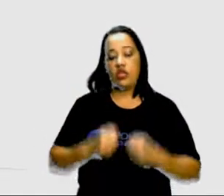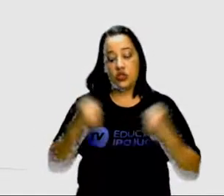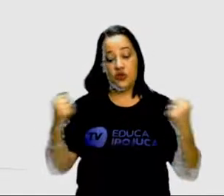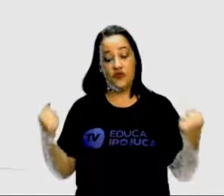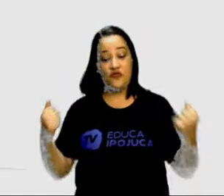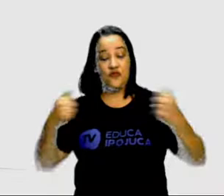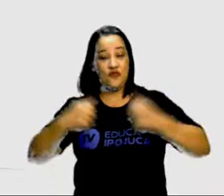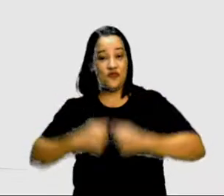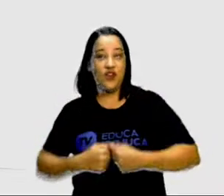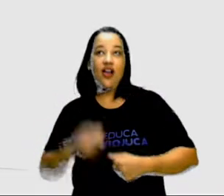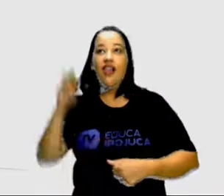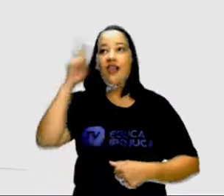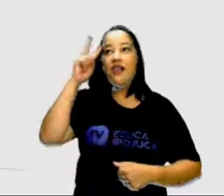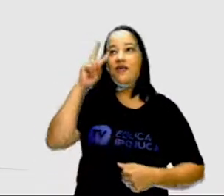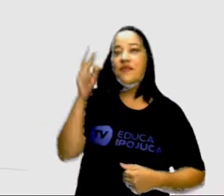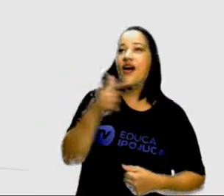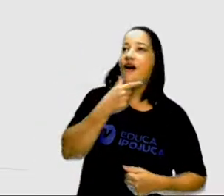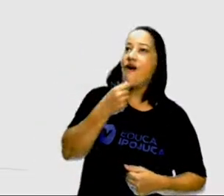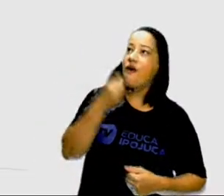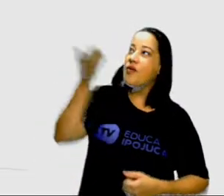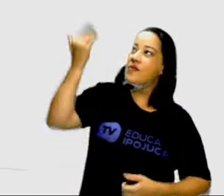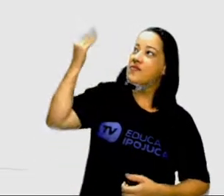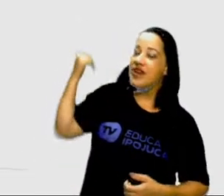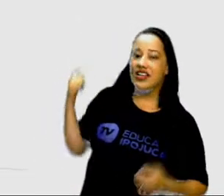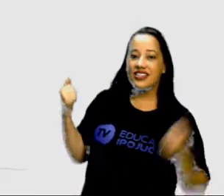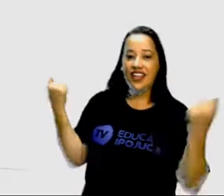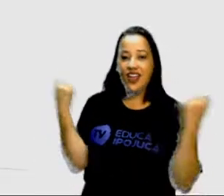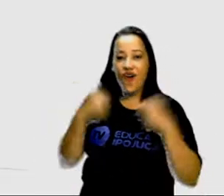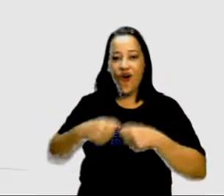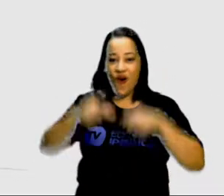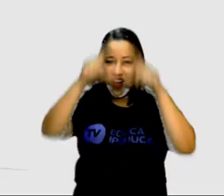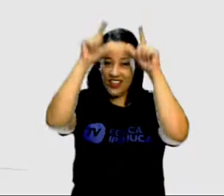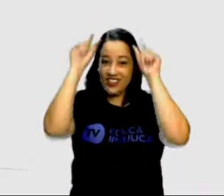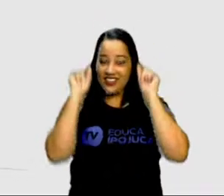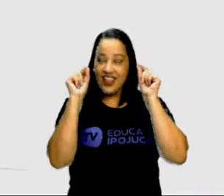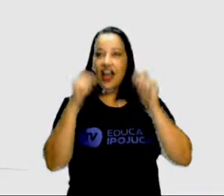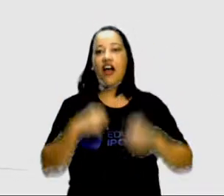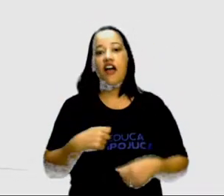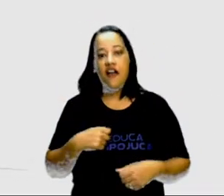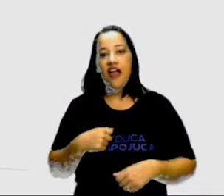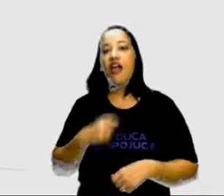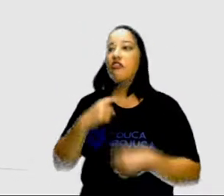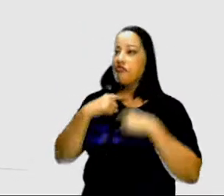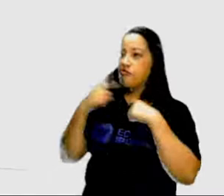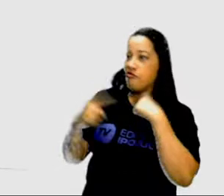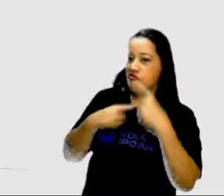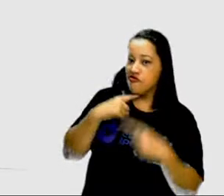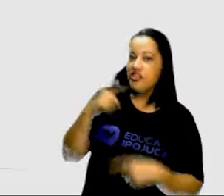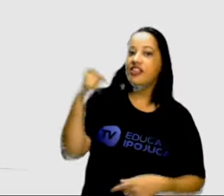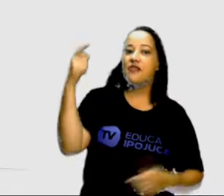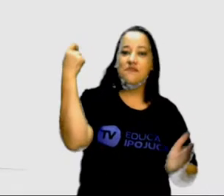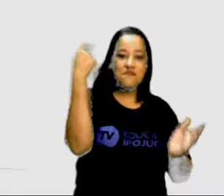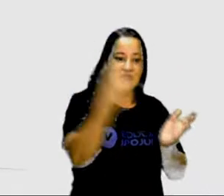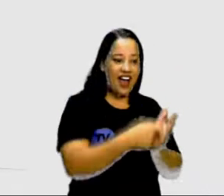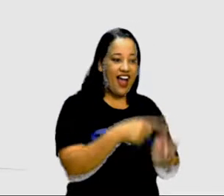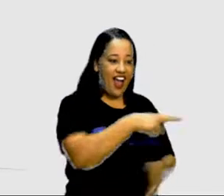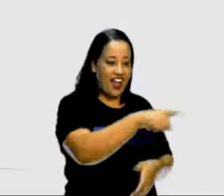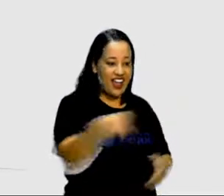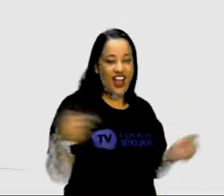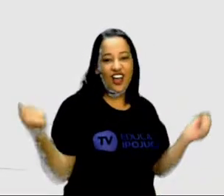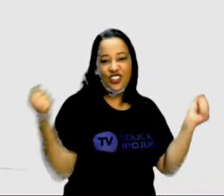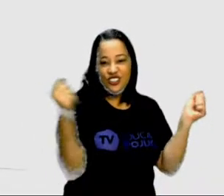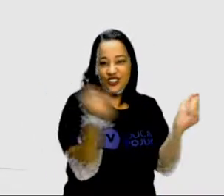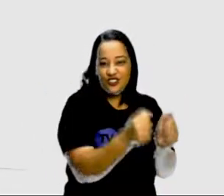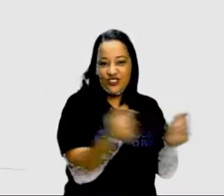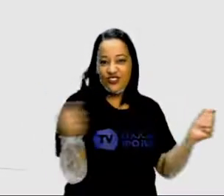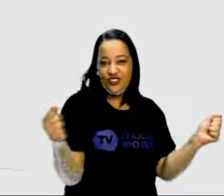lembrança de Gonzaga, Dô duvida que não paga para ver ela reunida, Com o triângulo